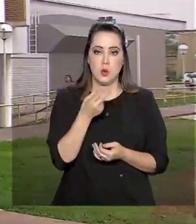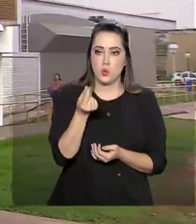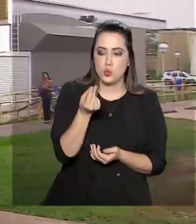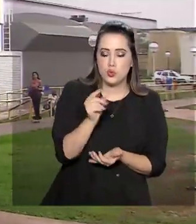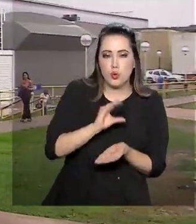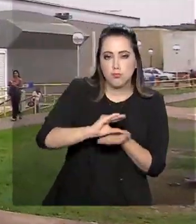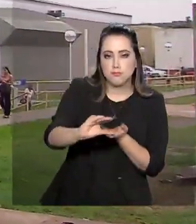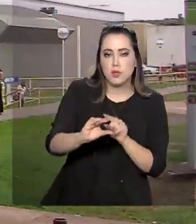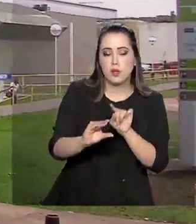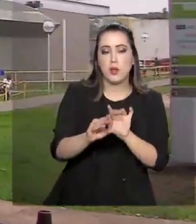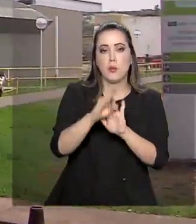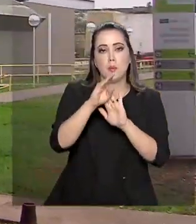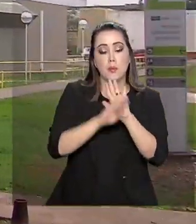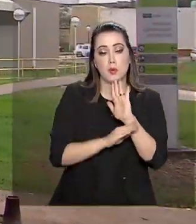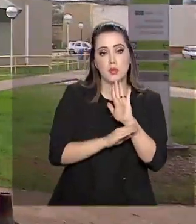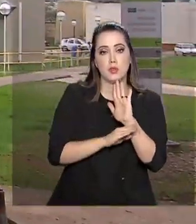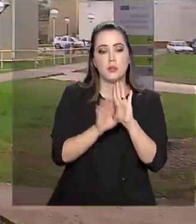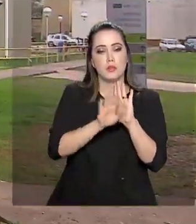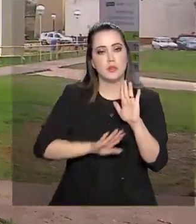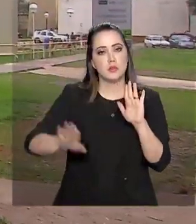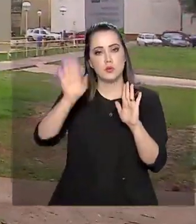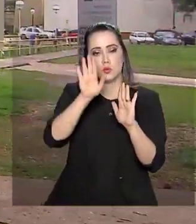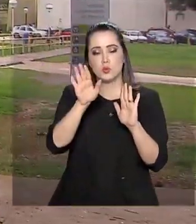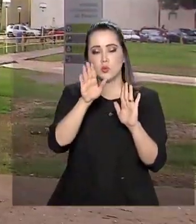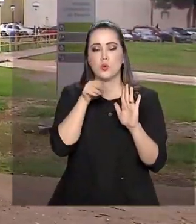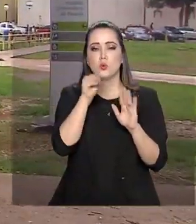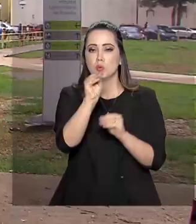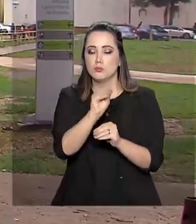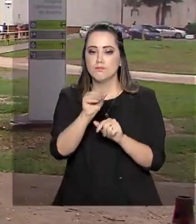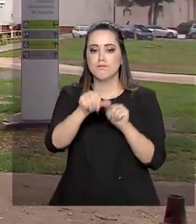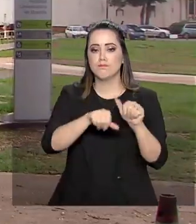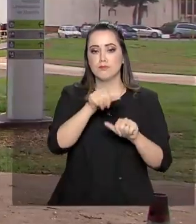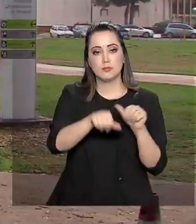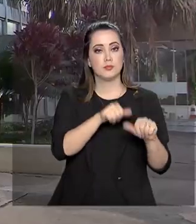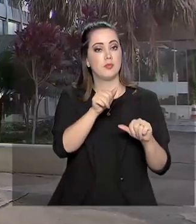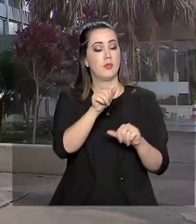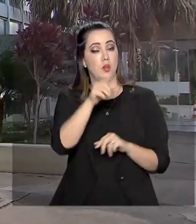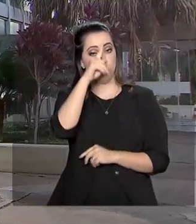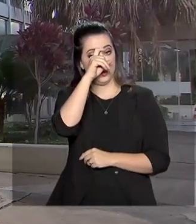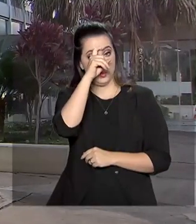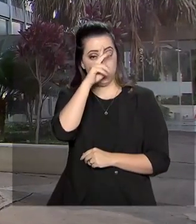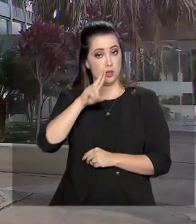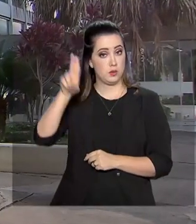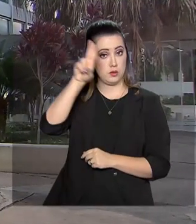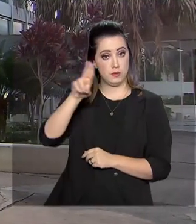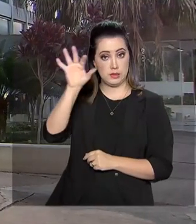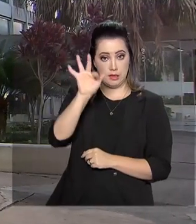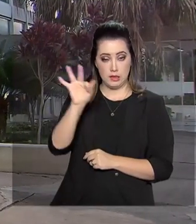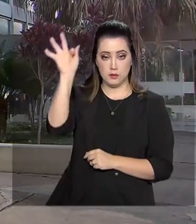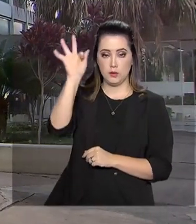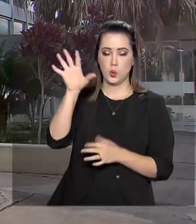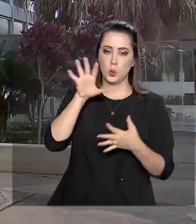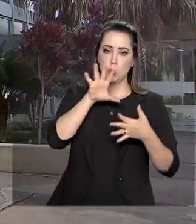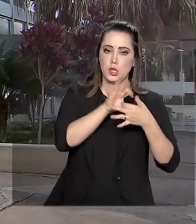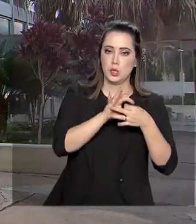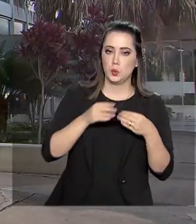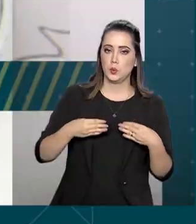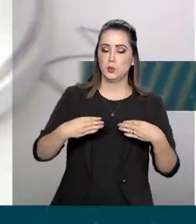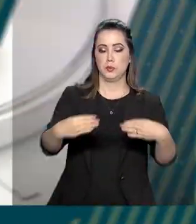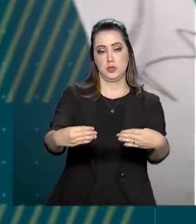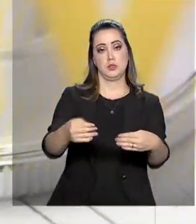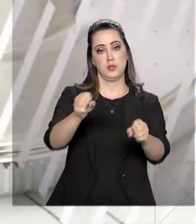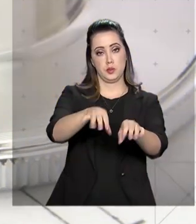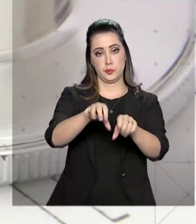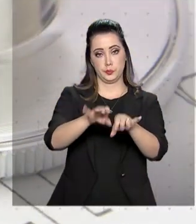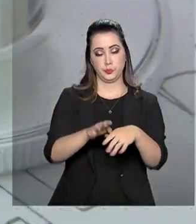faz parte do Programa Nacional de Reestruturação dos Hospitais Universitários Federais, desenvolvido em parceria com o Ministério da Educação.